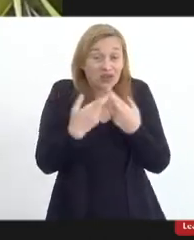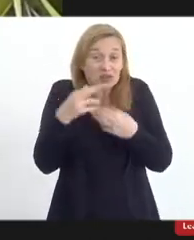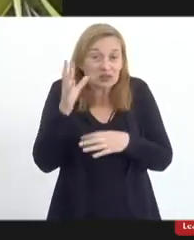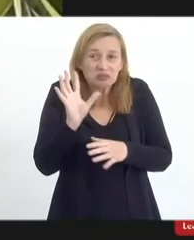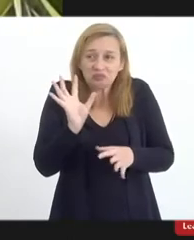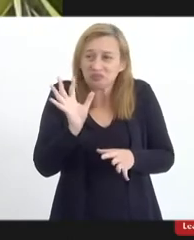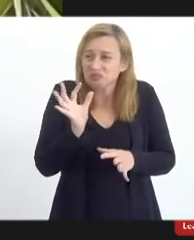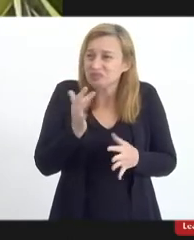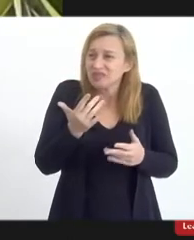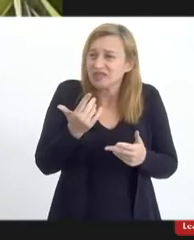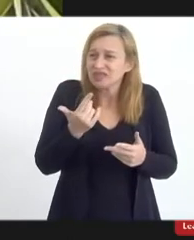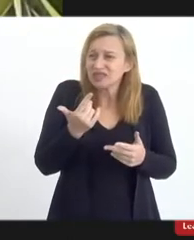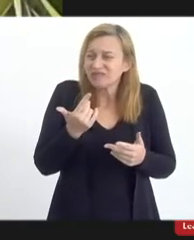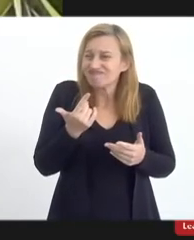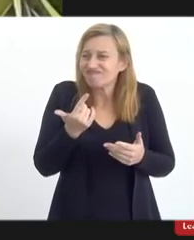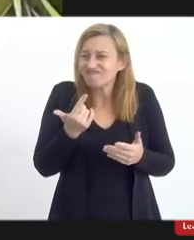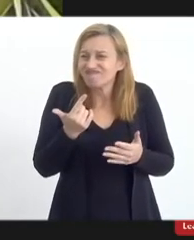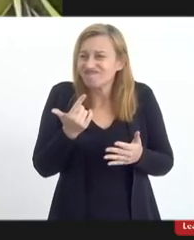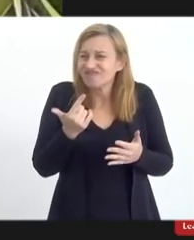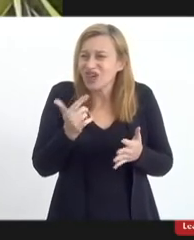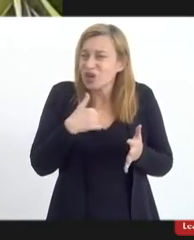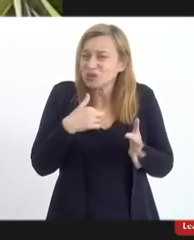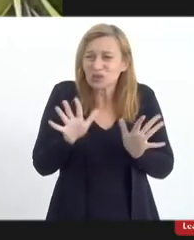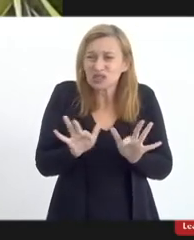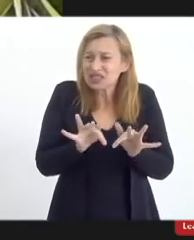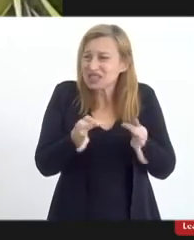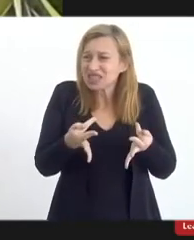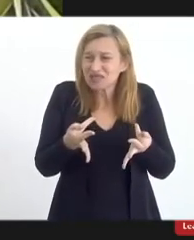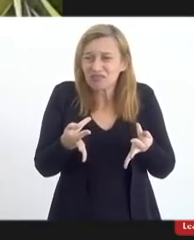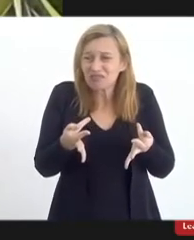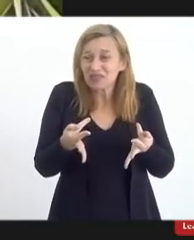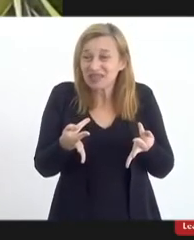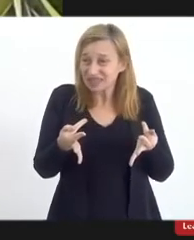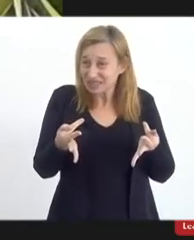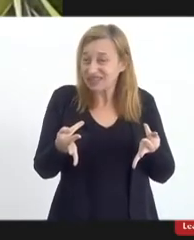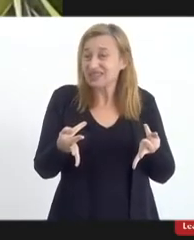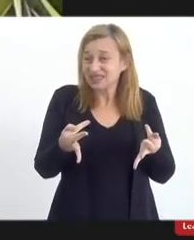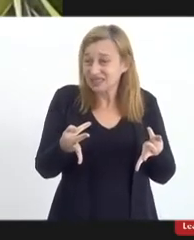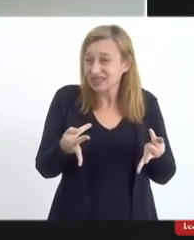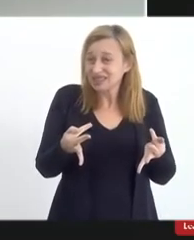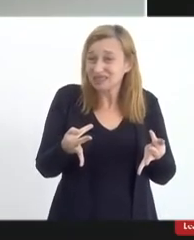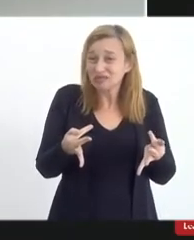muita intimidade com... porque eu sou uma pessoa simples, sou uma sacerdotisa de umbanda...